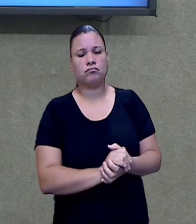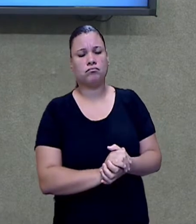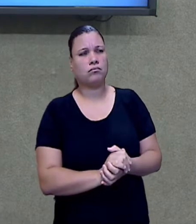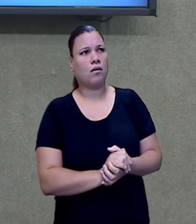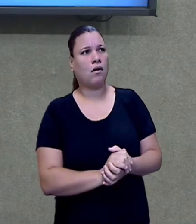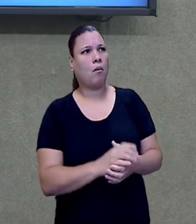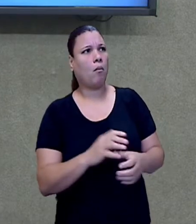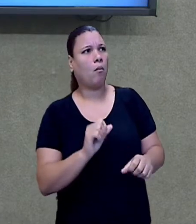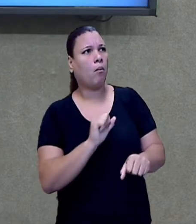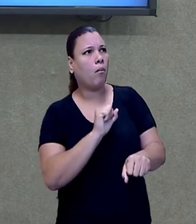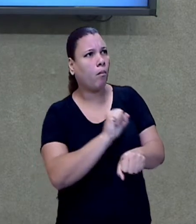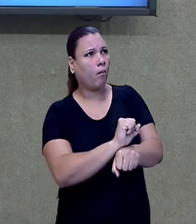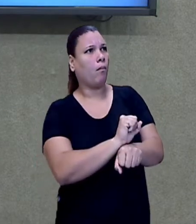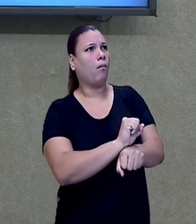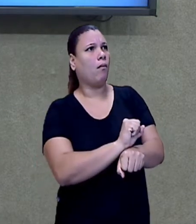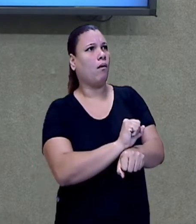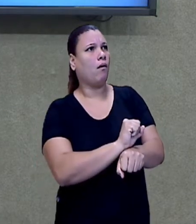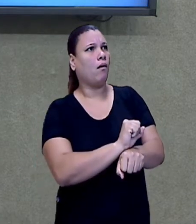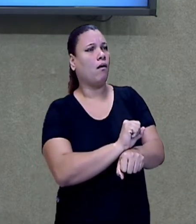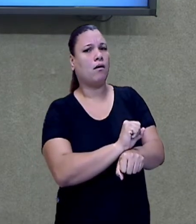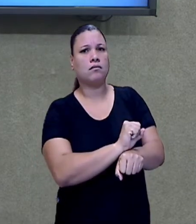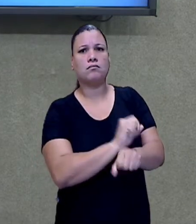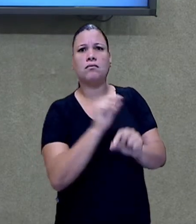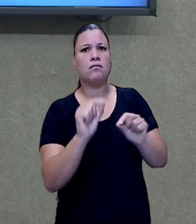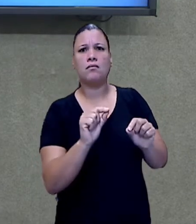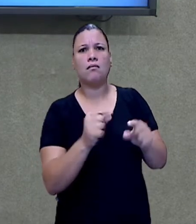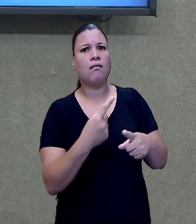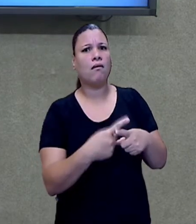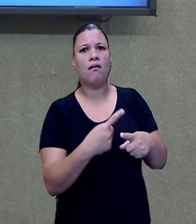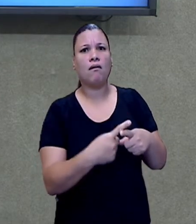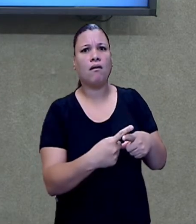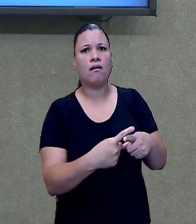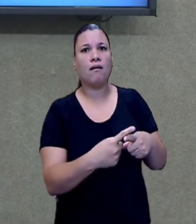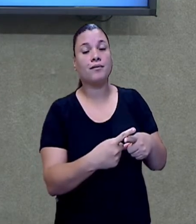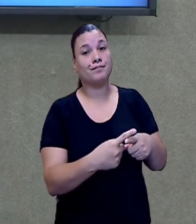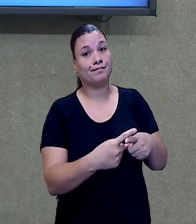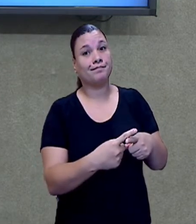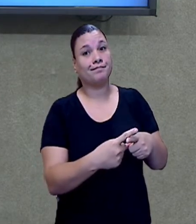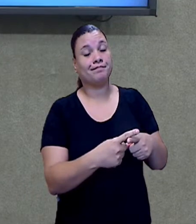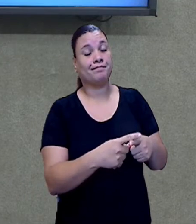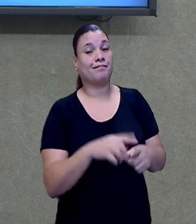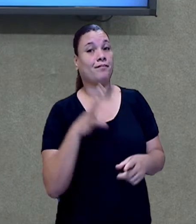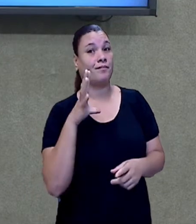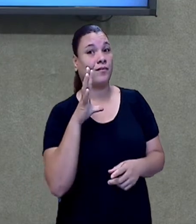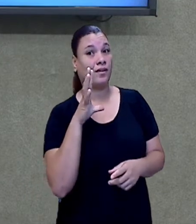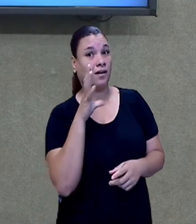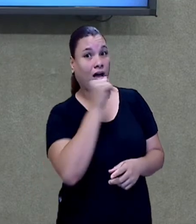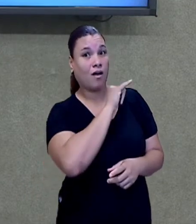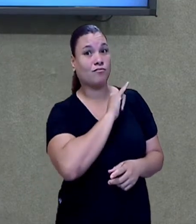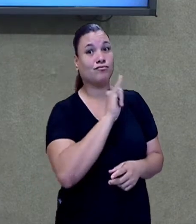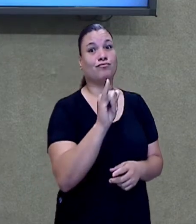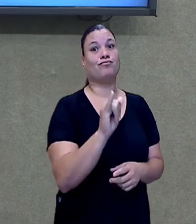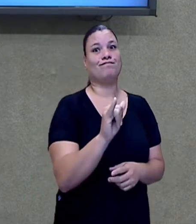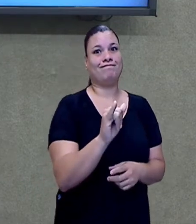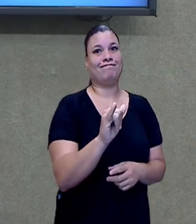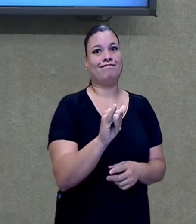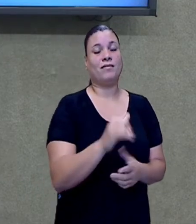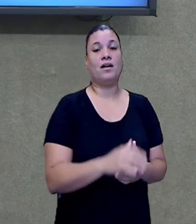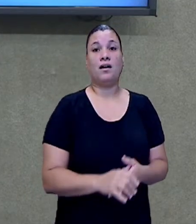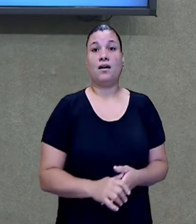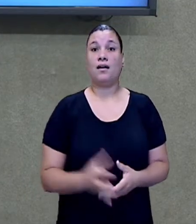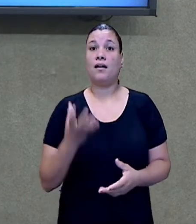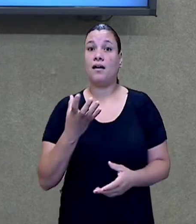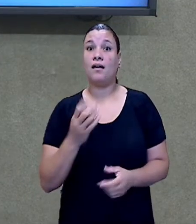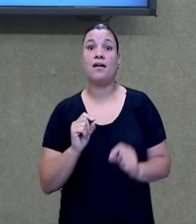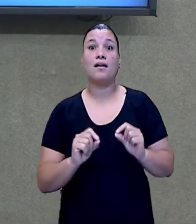há uma interrupção. É uma propaganda. Com uma imagem, um texto, com o objetivo de influenciar,